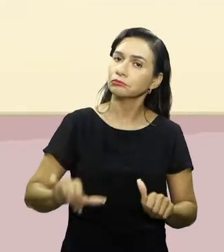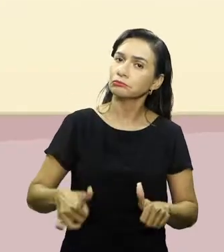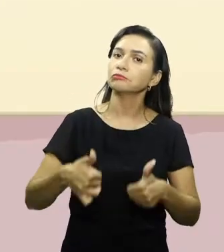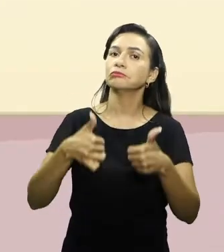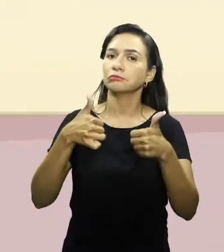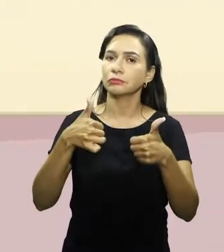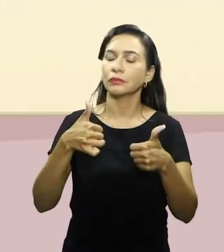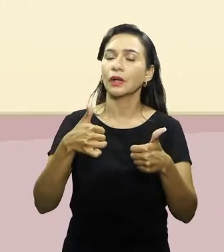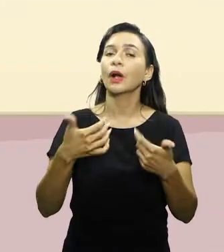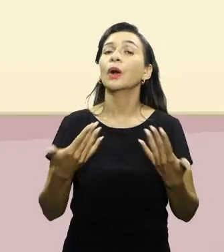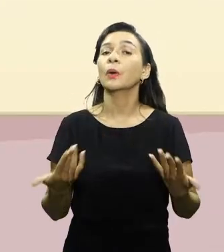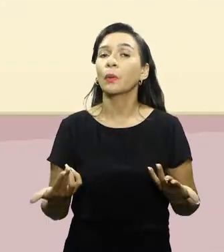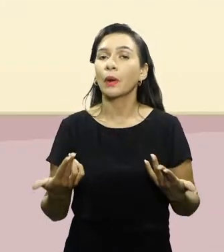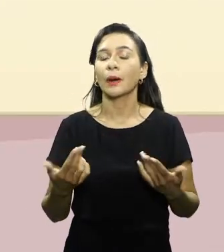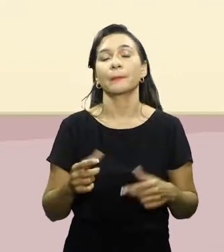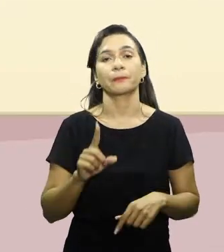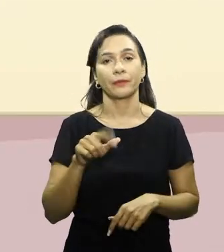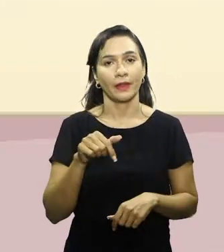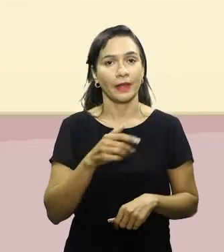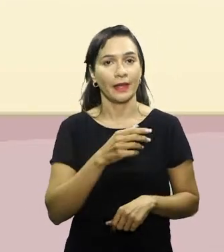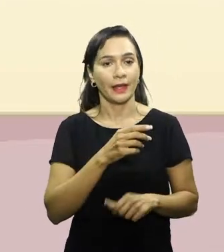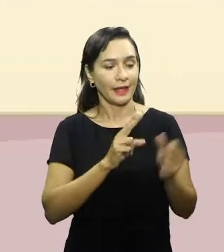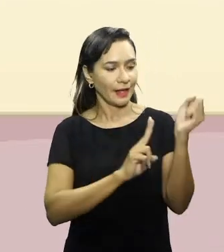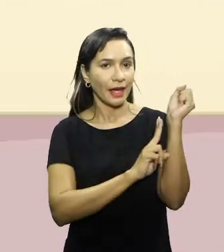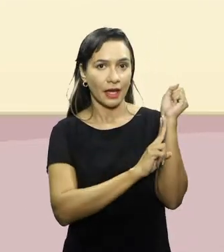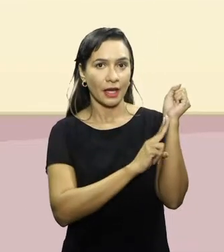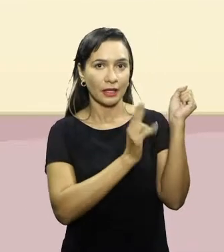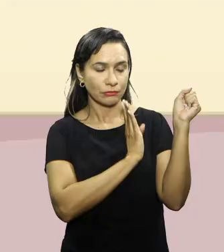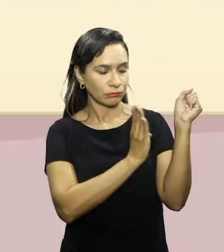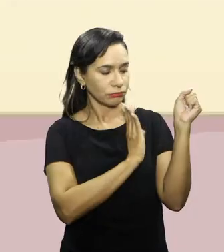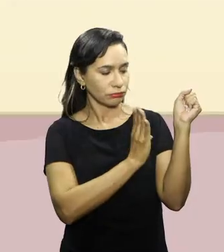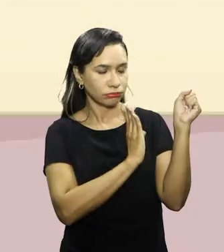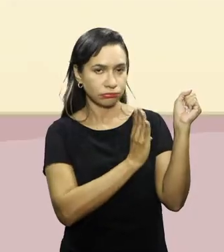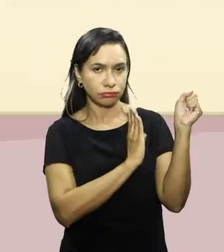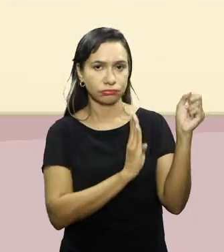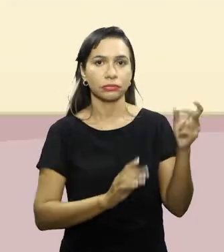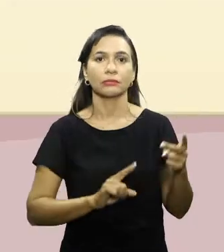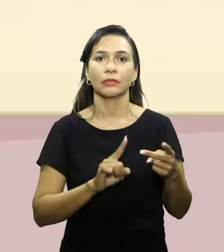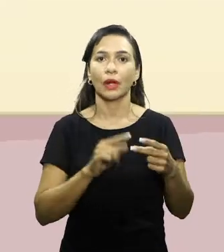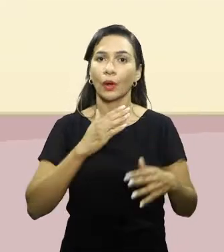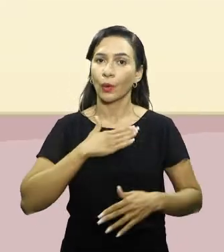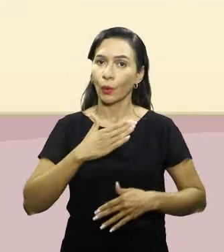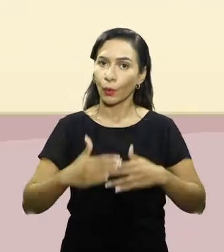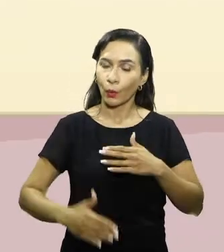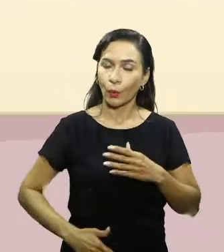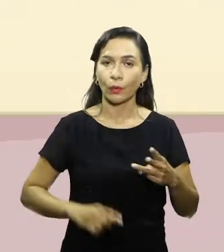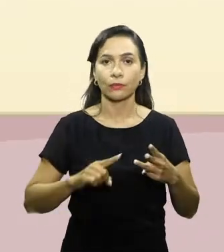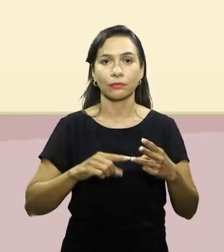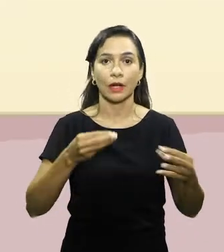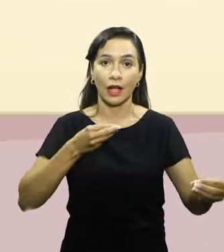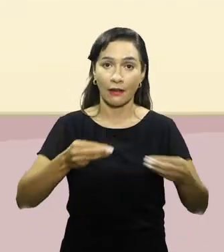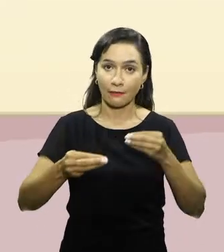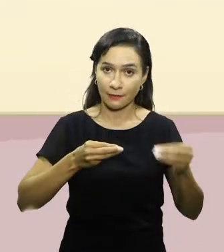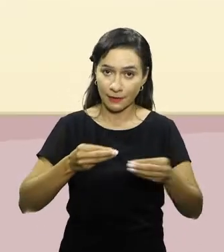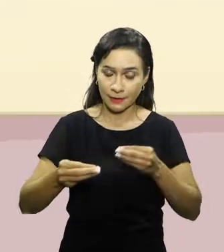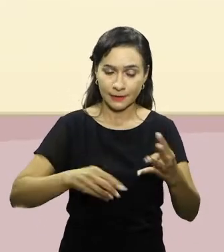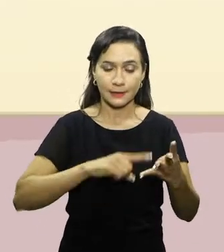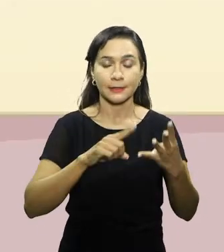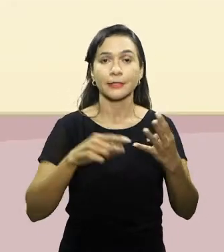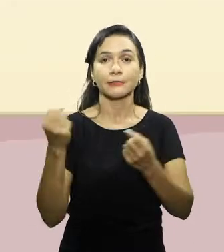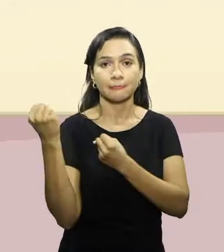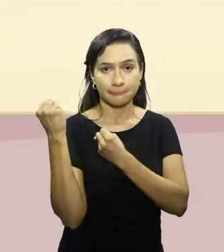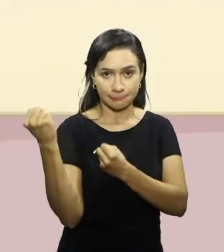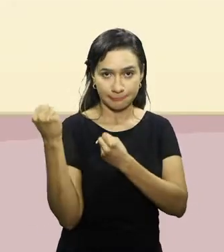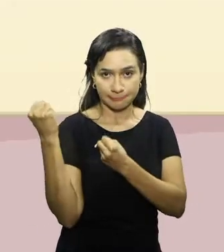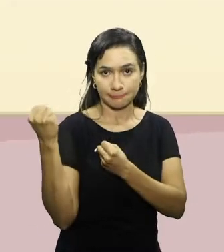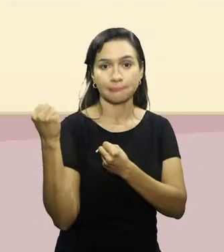certo? Que são eles a resistência cardiospiratória, a composição corporal, a flexibilidade e a força.